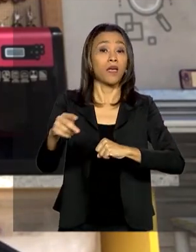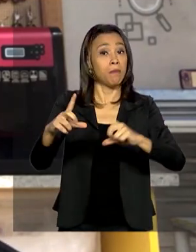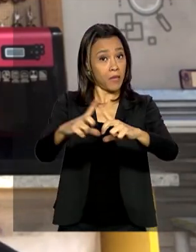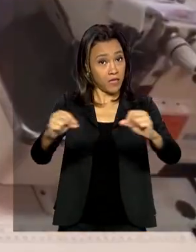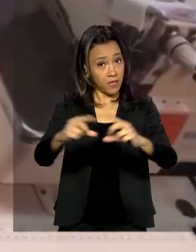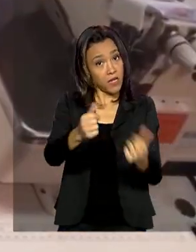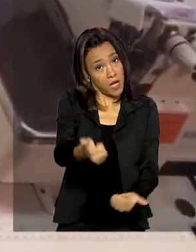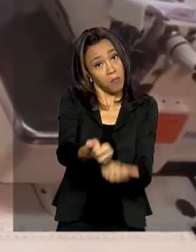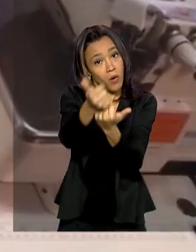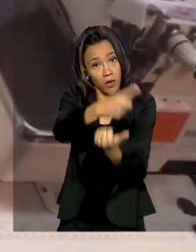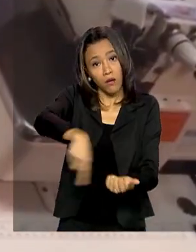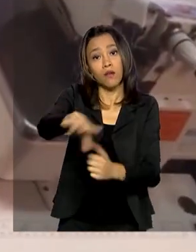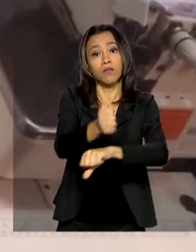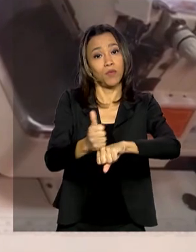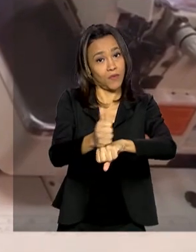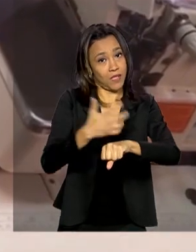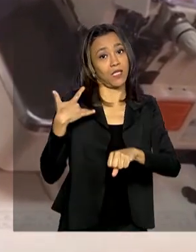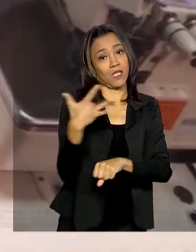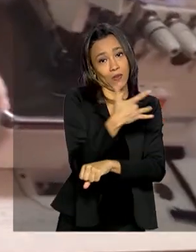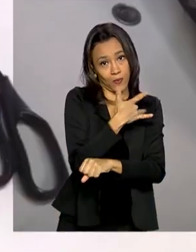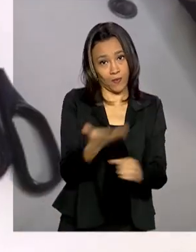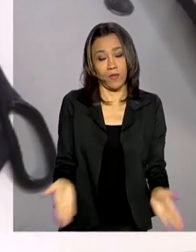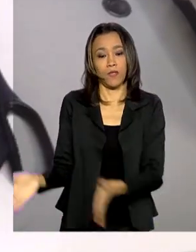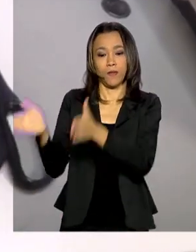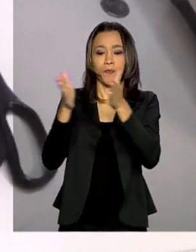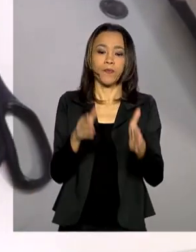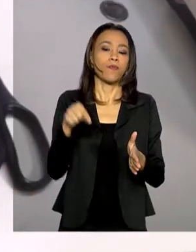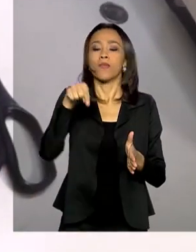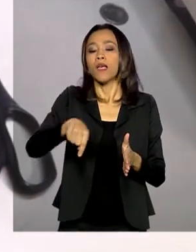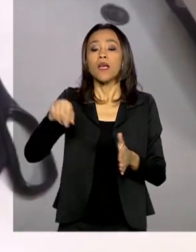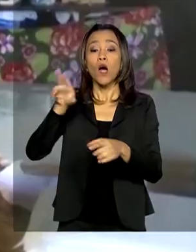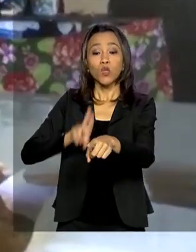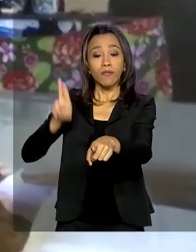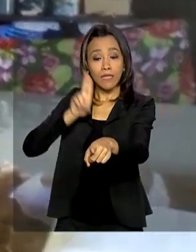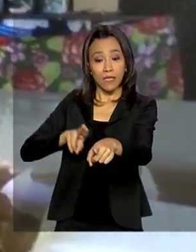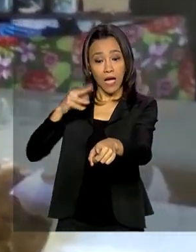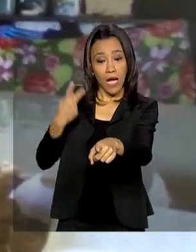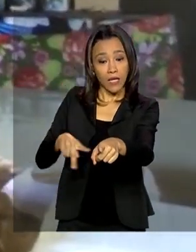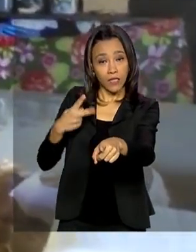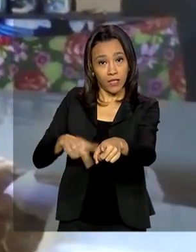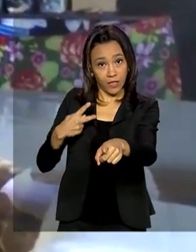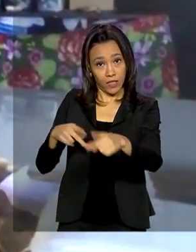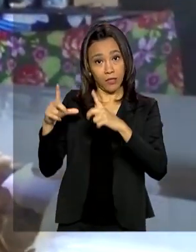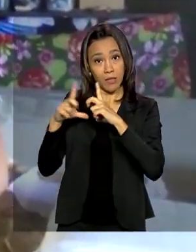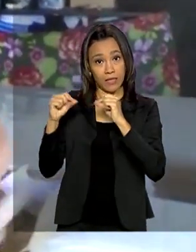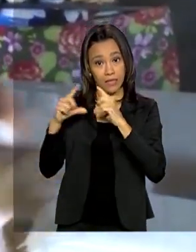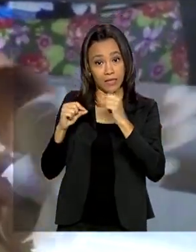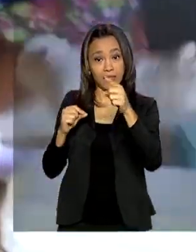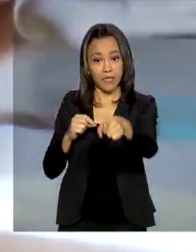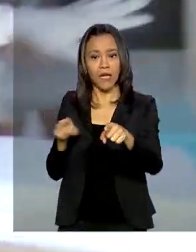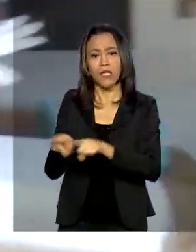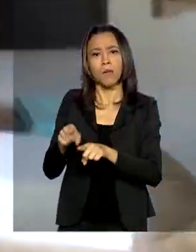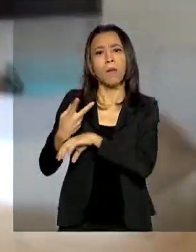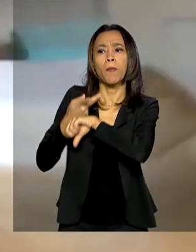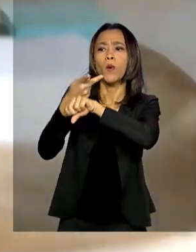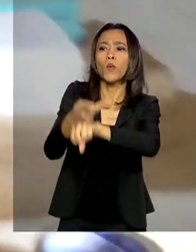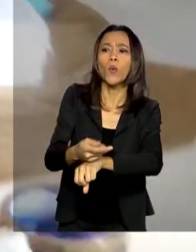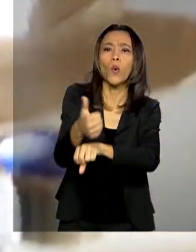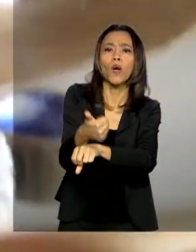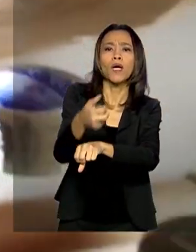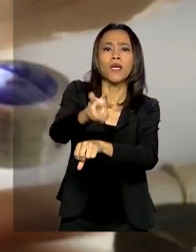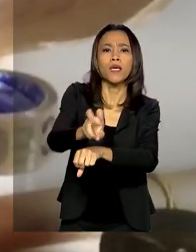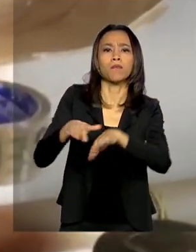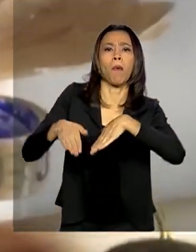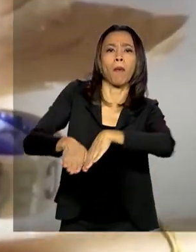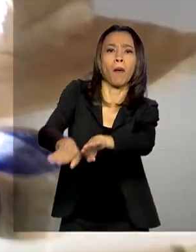profissionais de saúde. A Associação dos Servidores do Hospital Universitário de Brasília recorreu a 15 costureiras para fazer máscaras cirúrgicas.